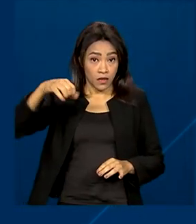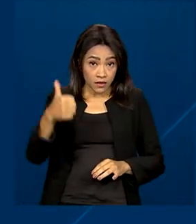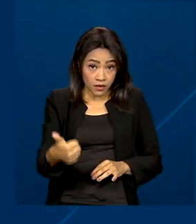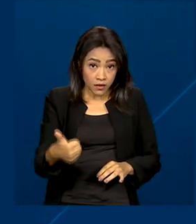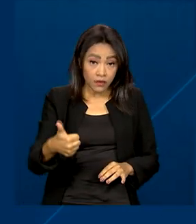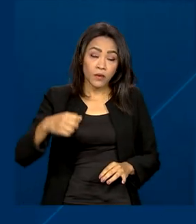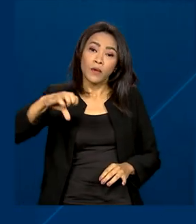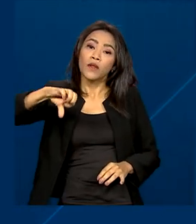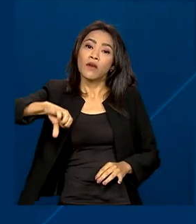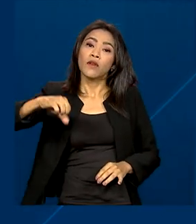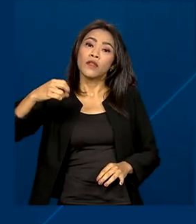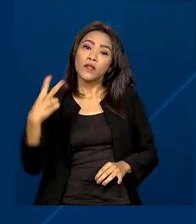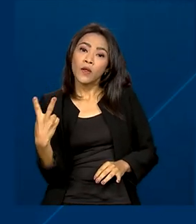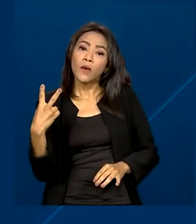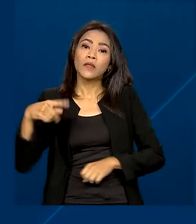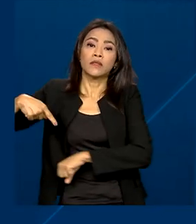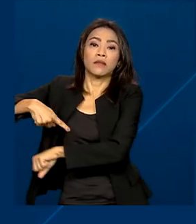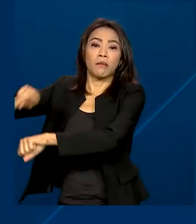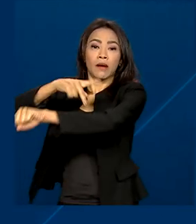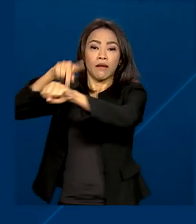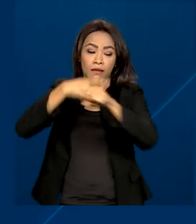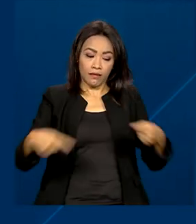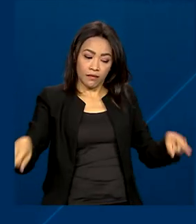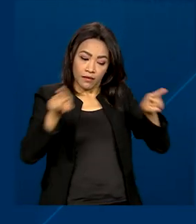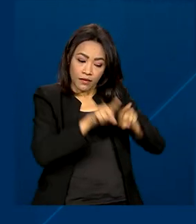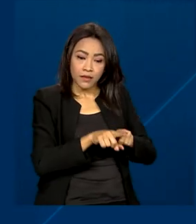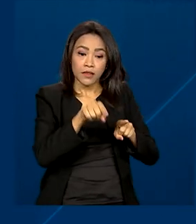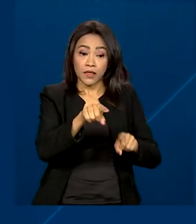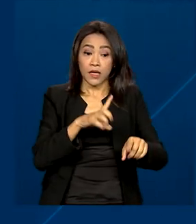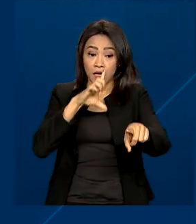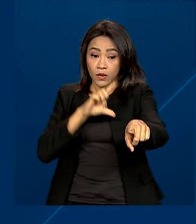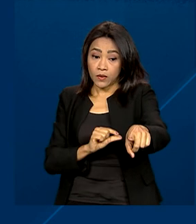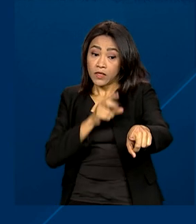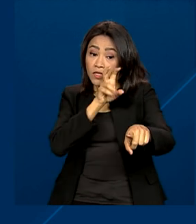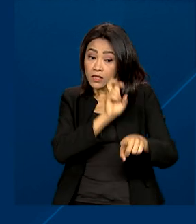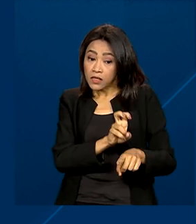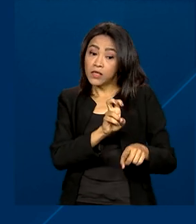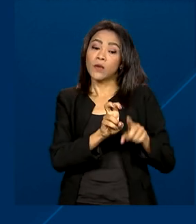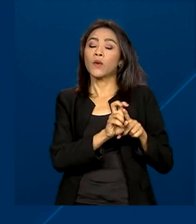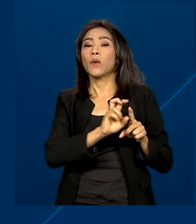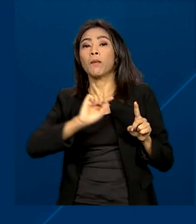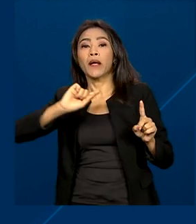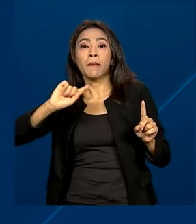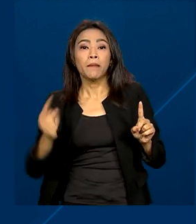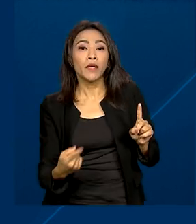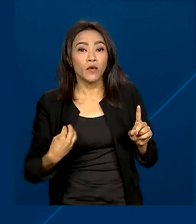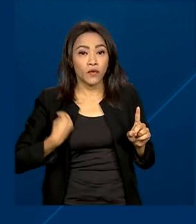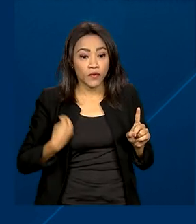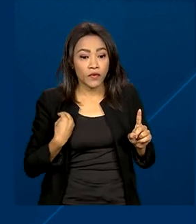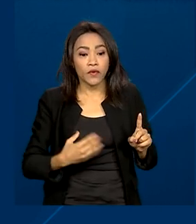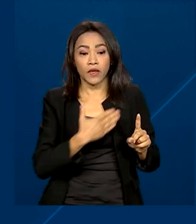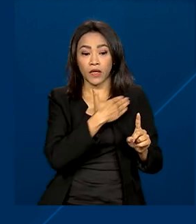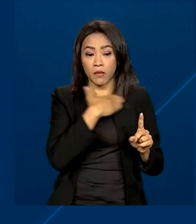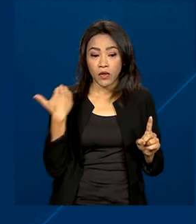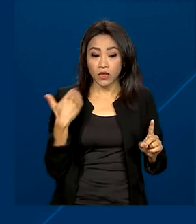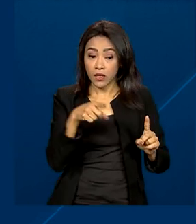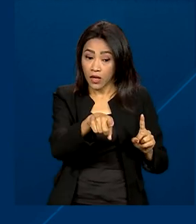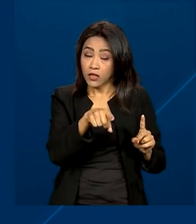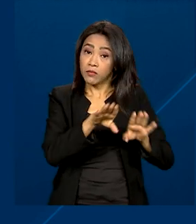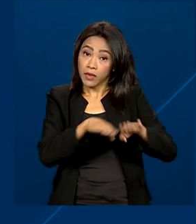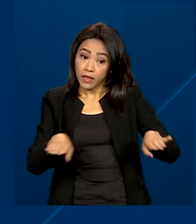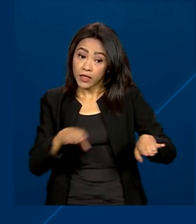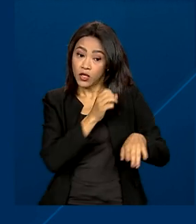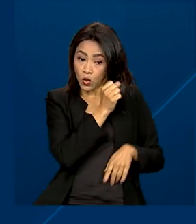é reduzir a taxa de mortalidade neonatal para 5 de cada mil nascidos vivos e a taxa de mortalidade na infância